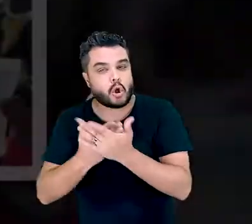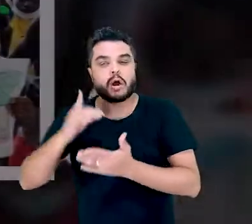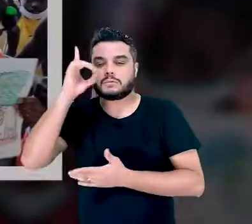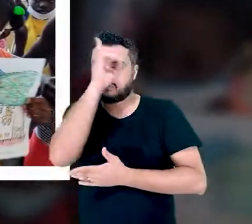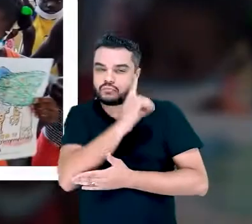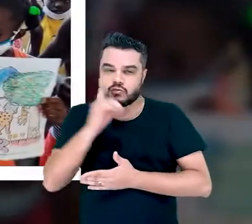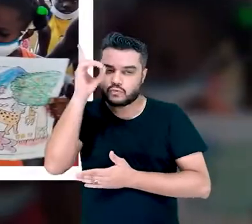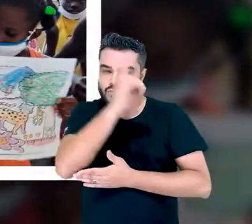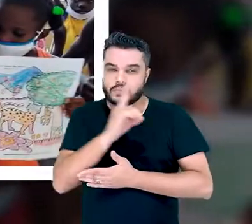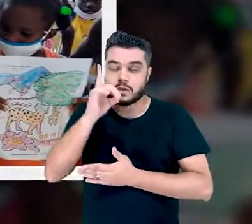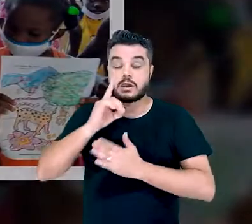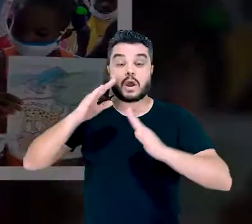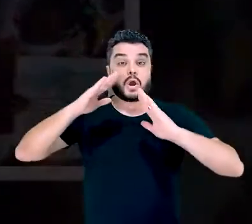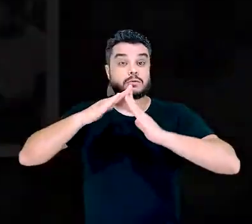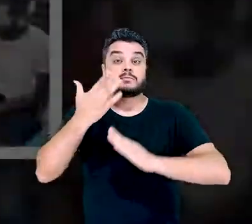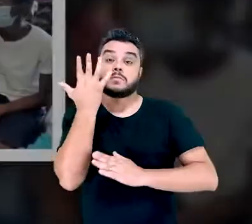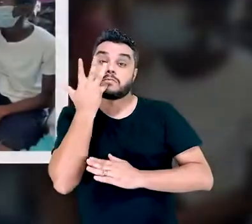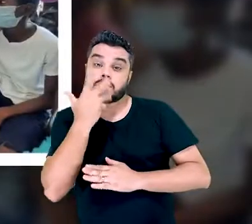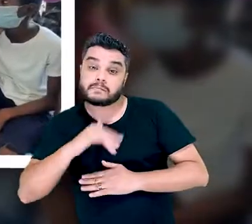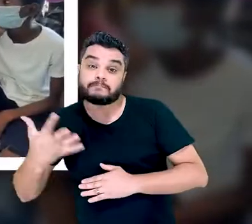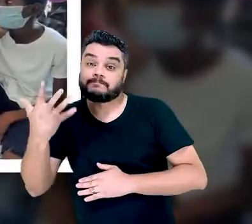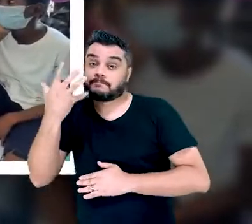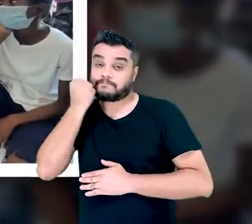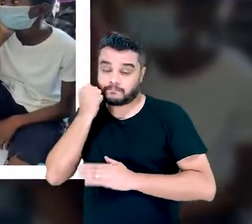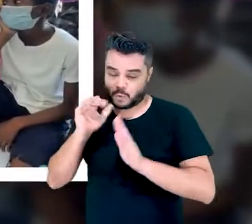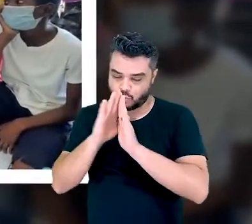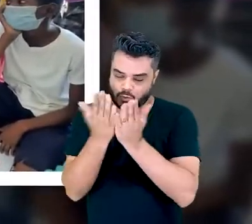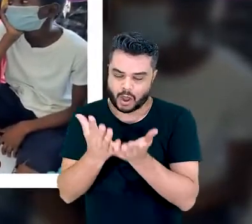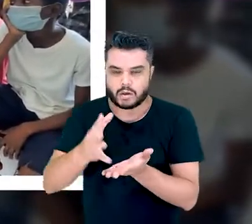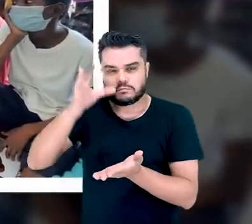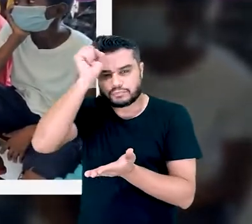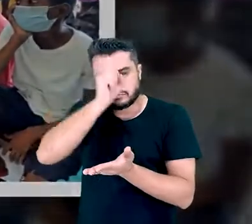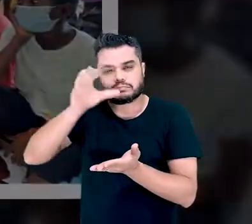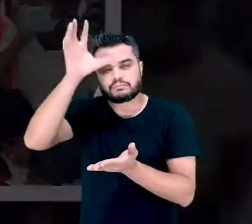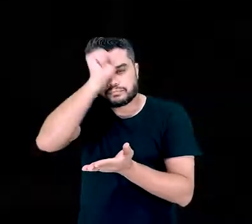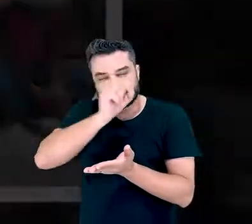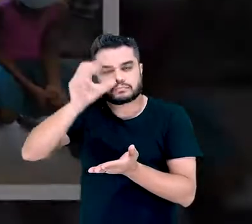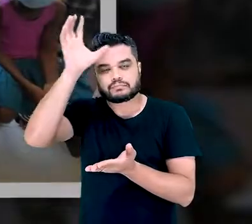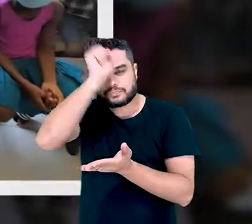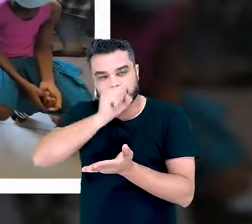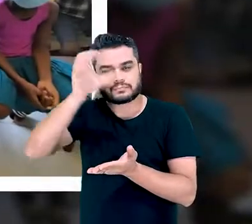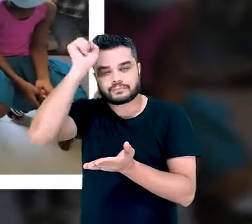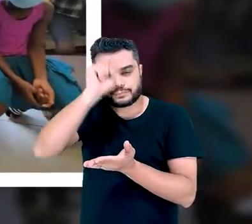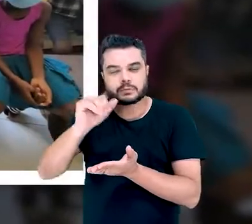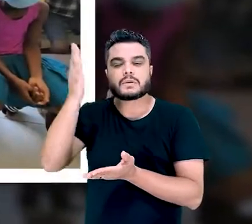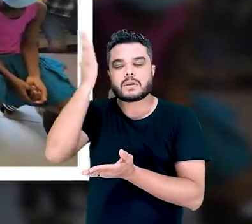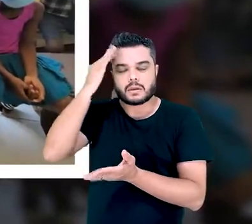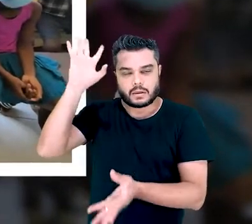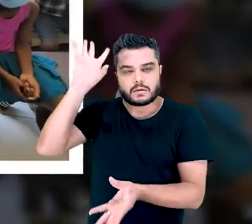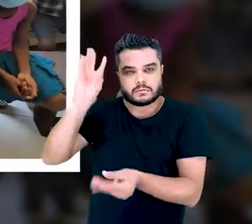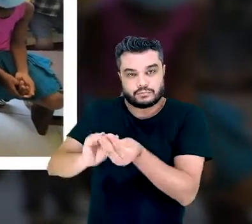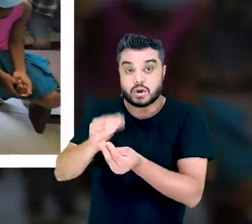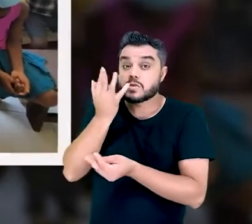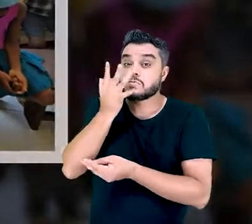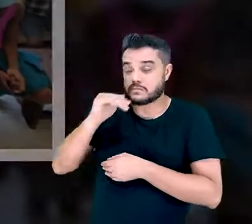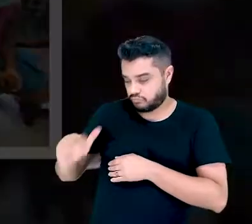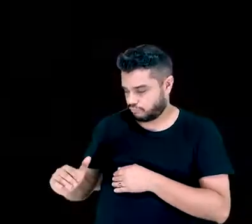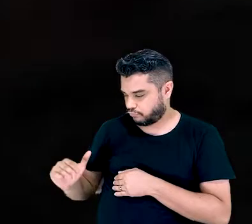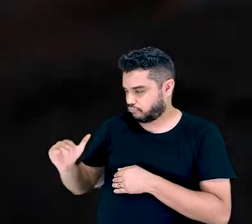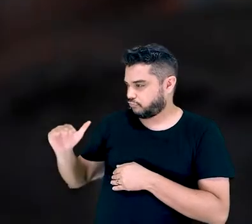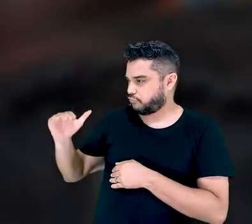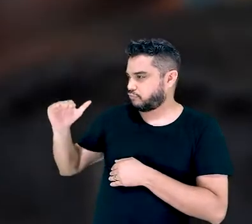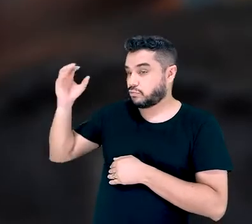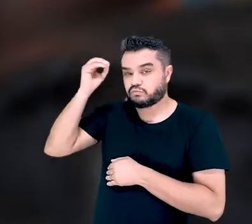Todos os domingos nossas crianças estão recebendo a palavra do Senhor e temos a certeza que elas estão crescendo na graça